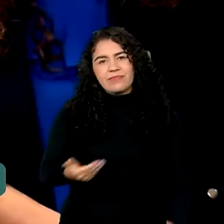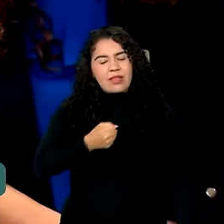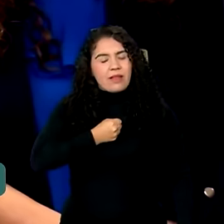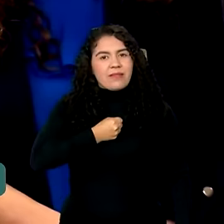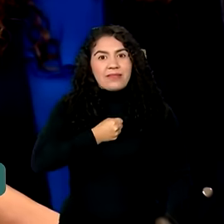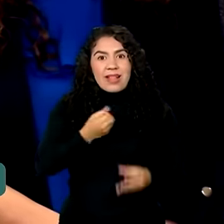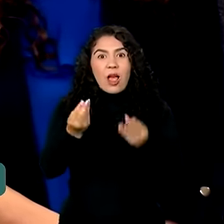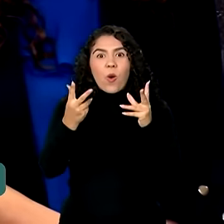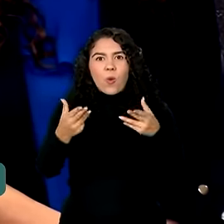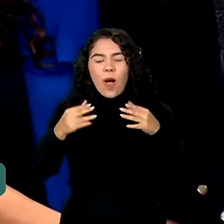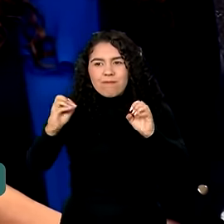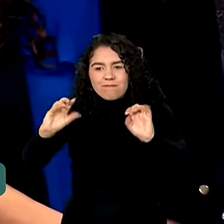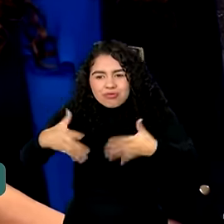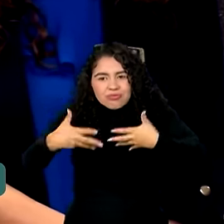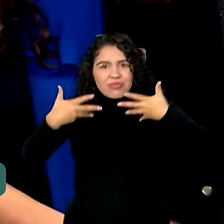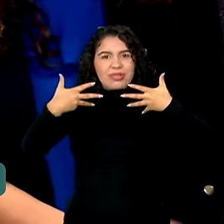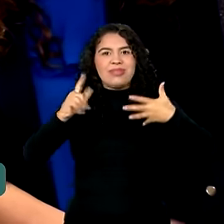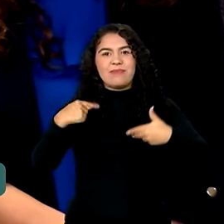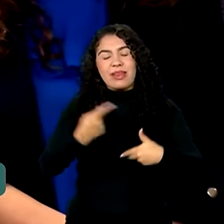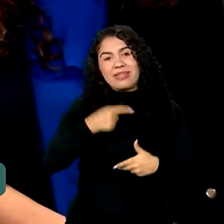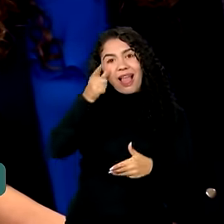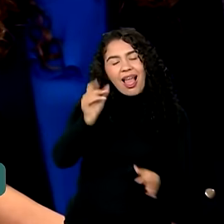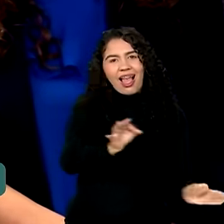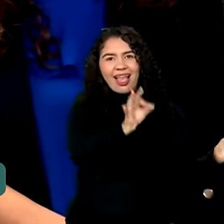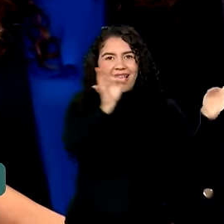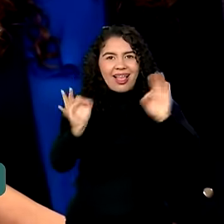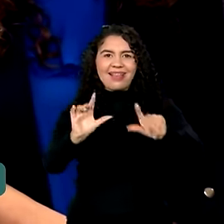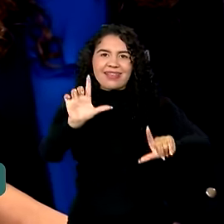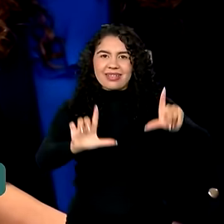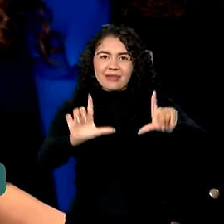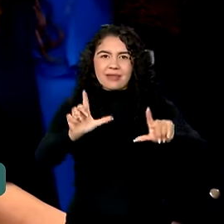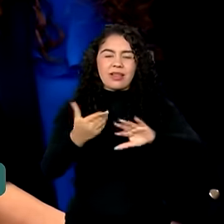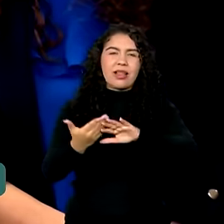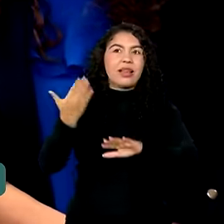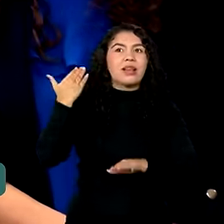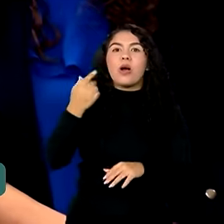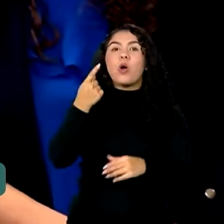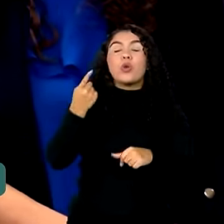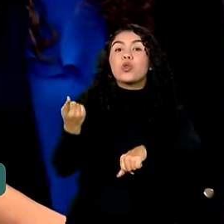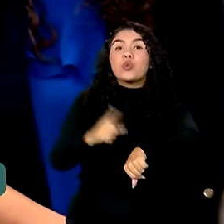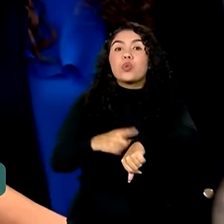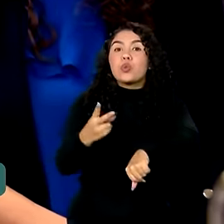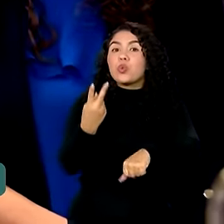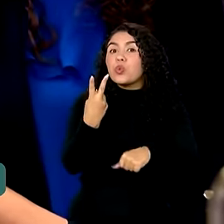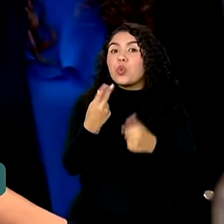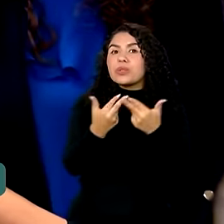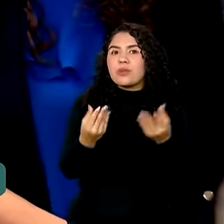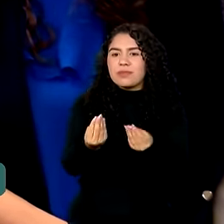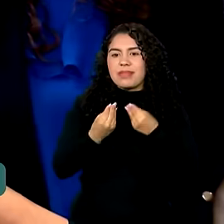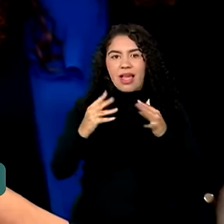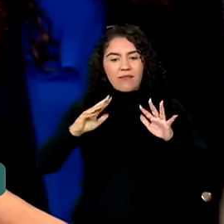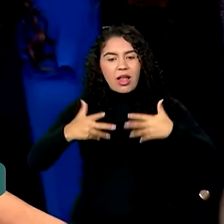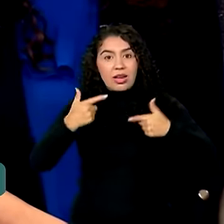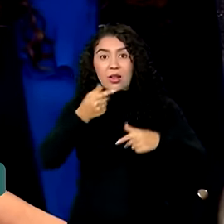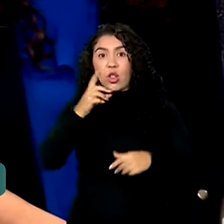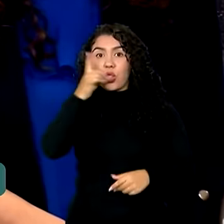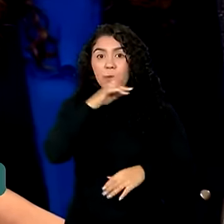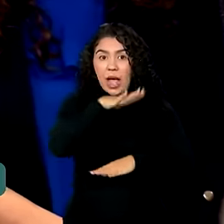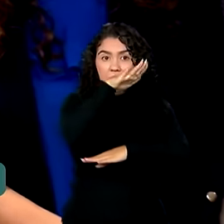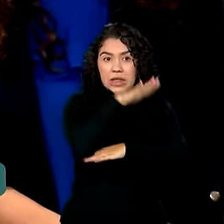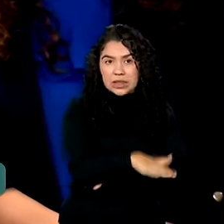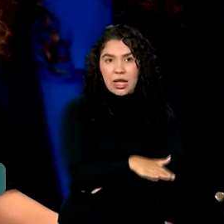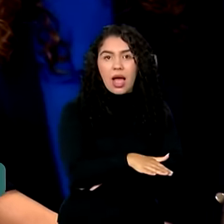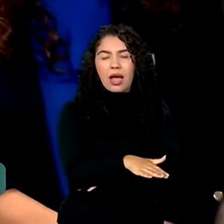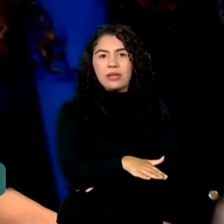motivação para a gente ver televisão. Eu teve um tempo que eram duas coisas que me motivavam. No domingo à tarde, gente fazia uma